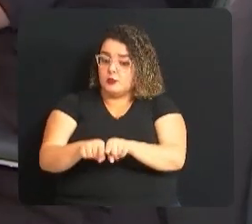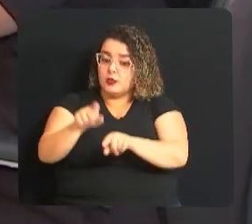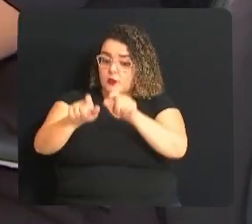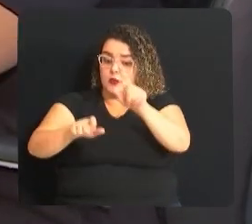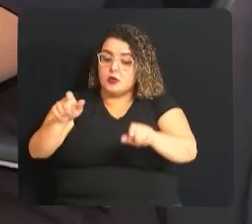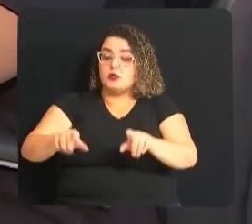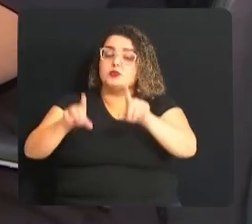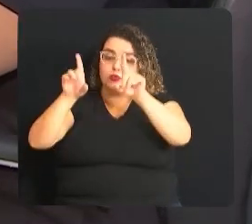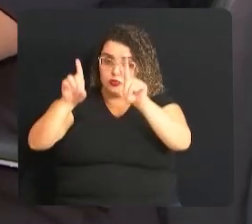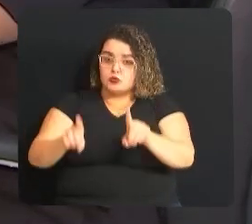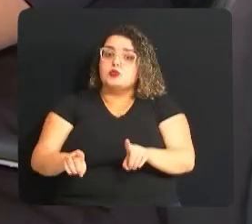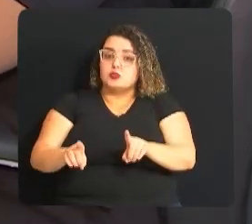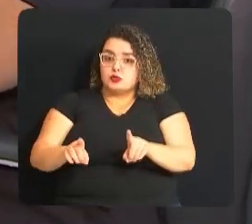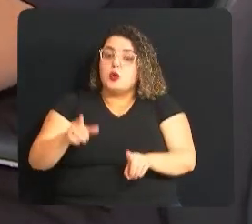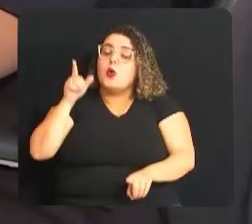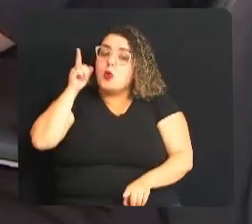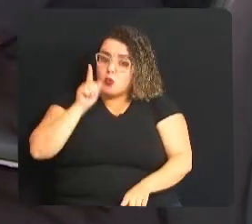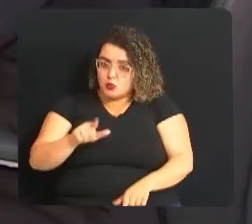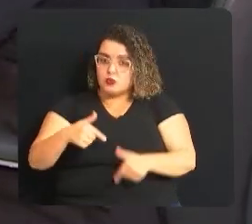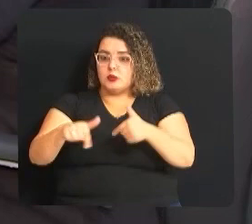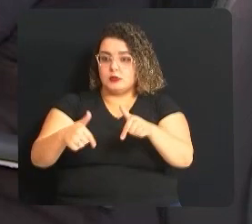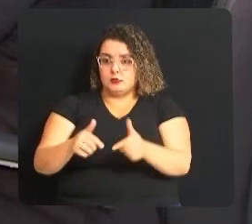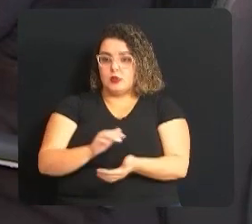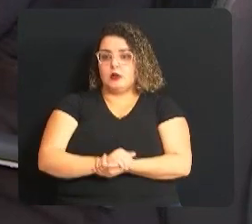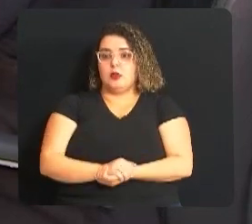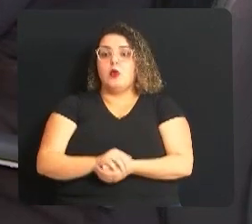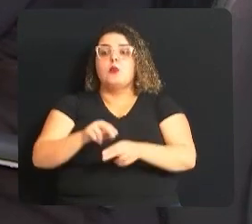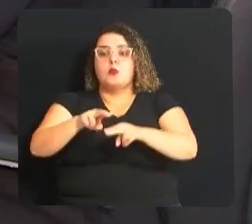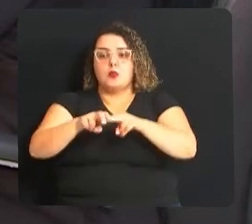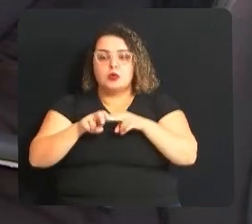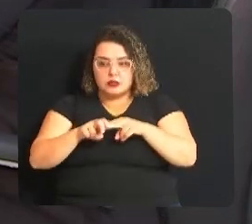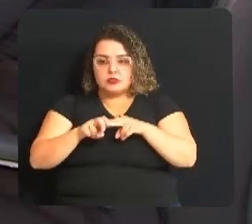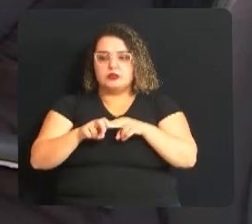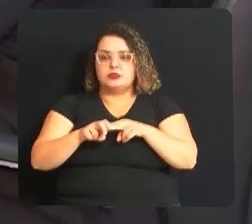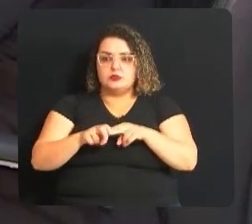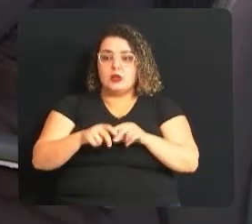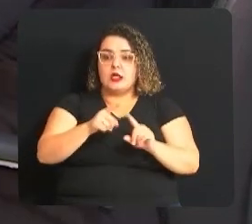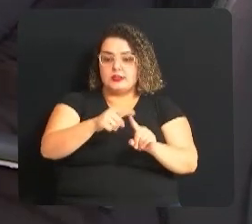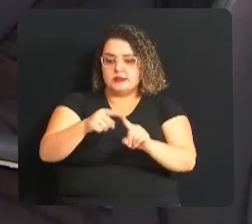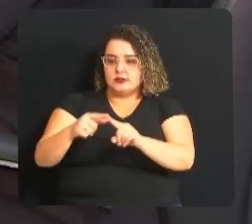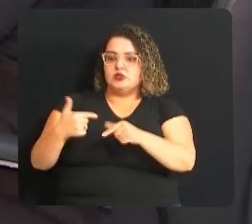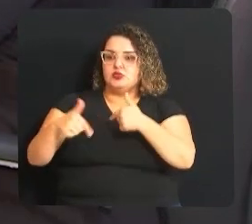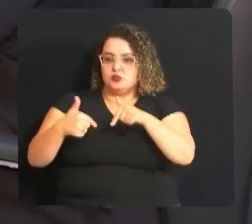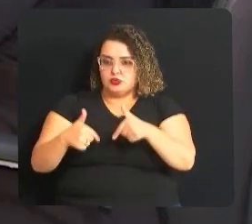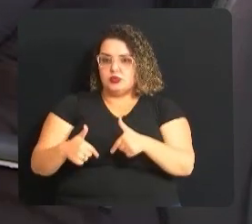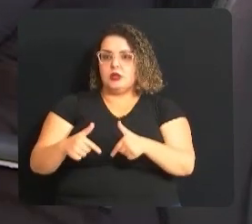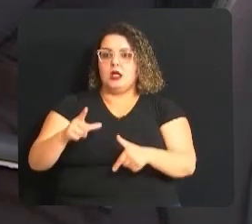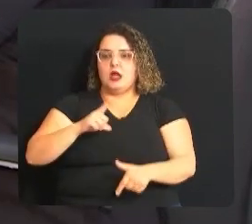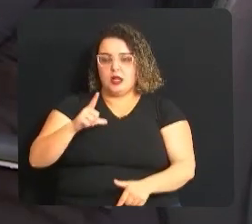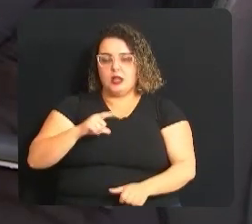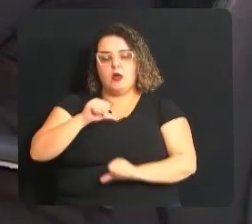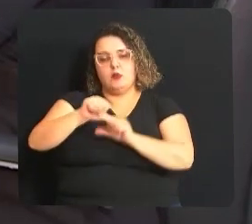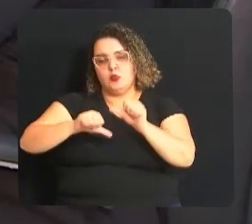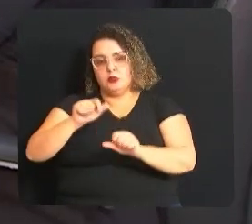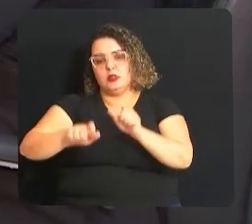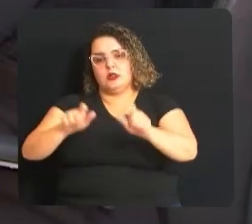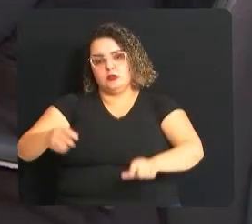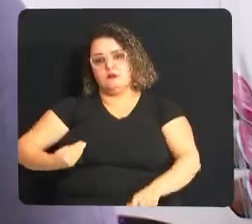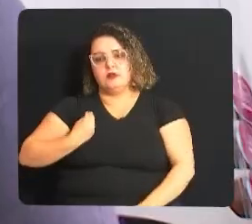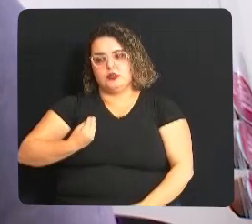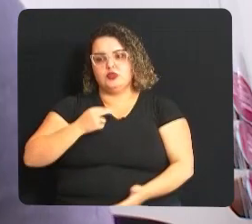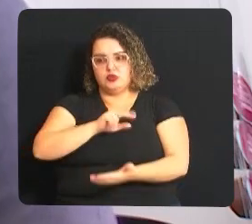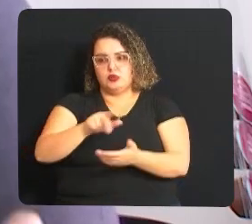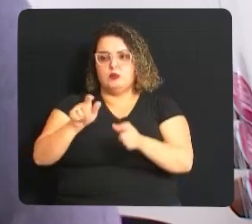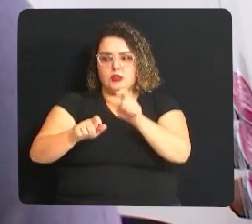deficiência conseguirem emprego, por isso, esse tipo de trabalho tem mudado a vida de muita gente.